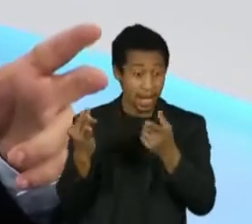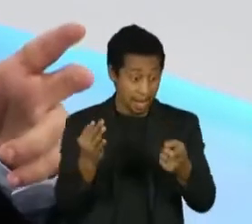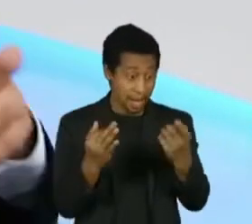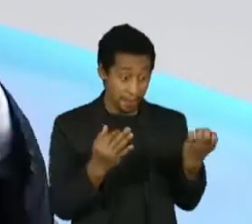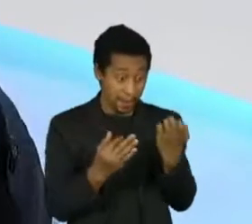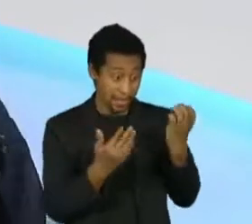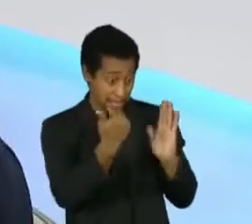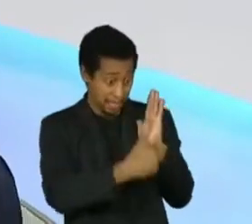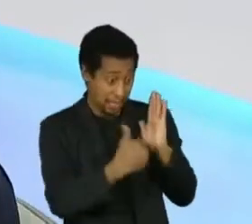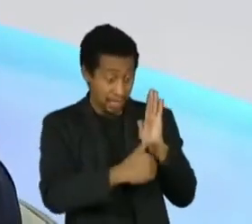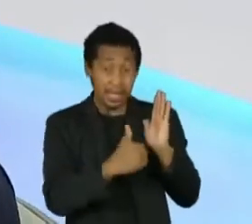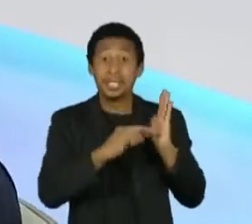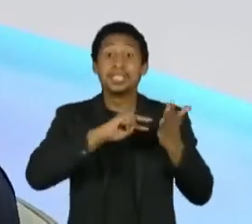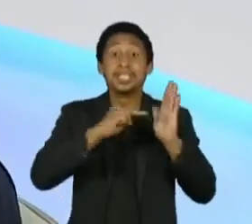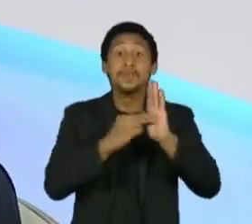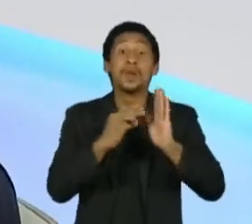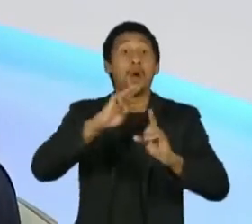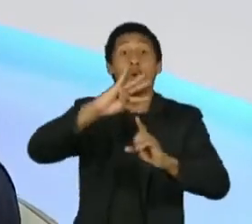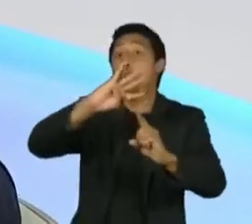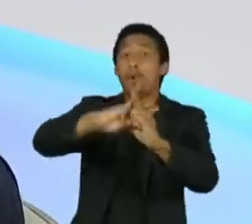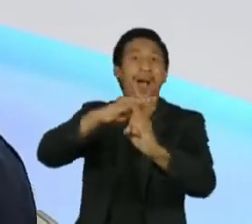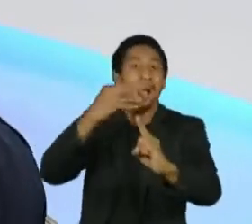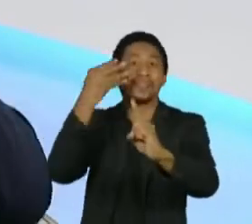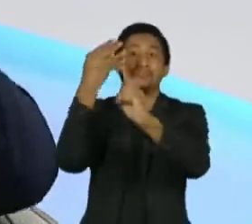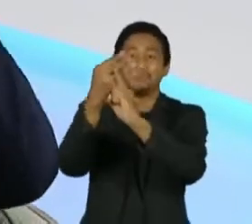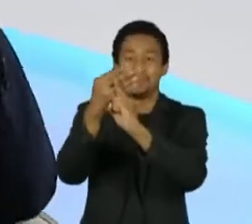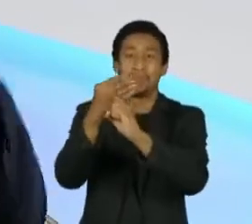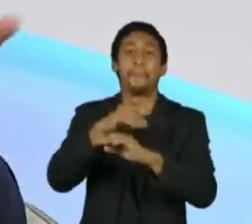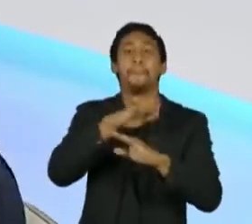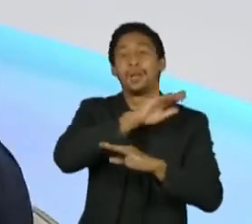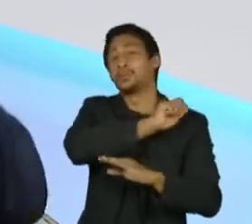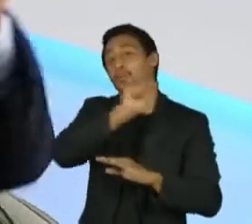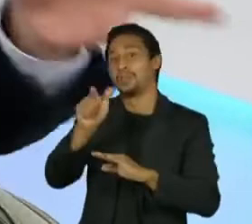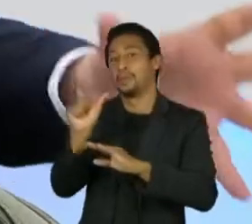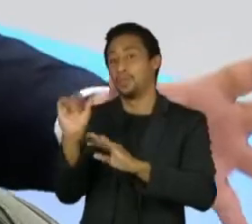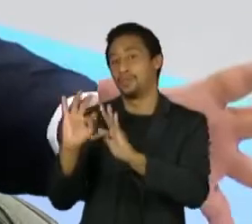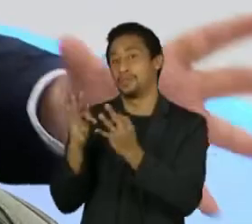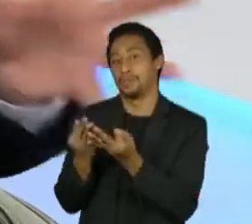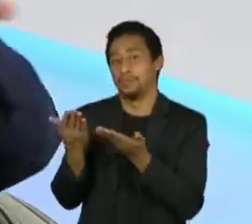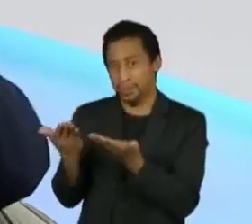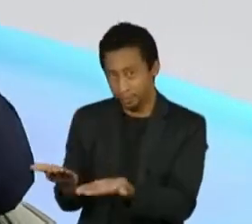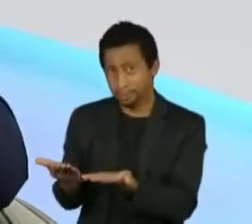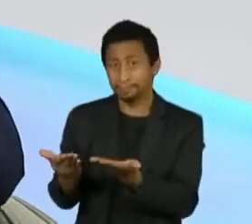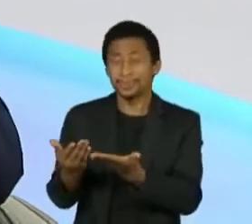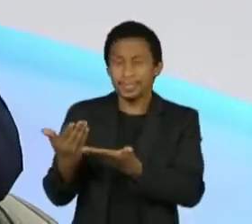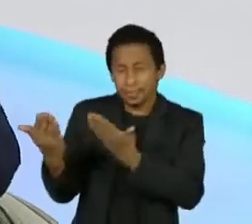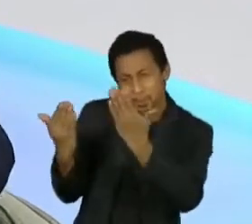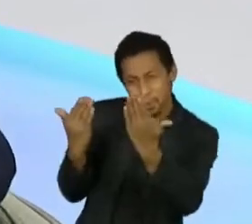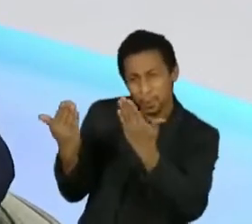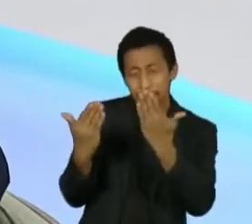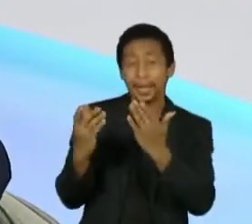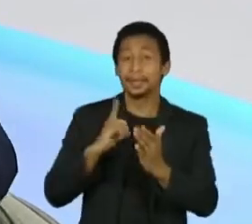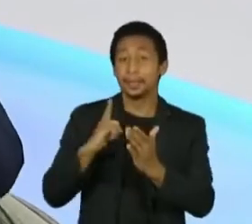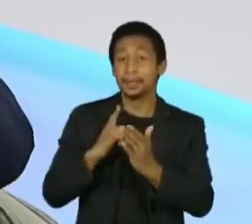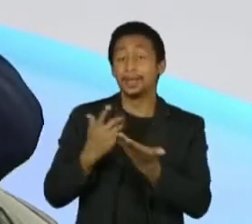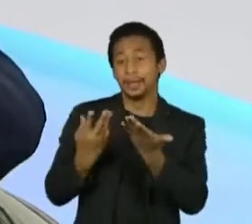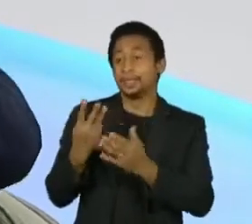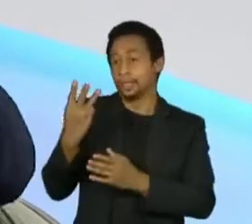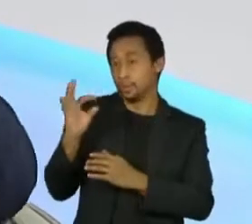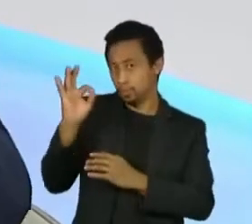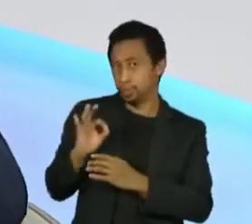está sendo capturado. O pouco de espaço que sobra, você tem 93% de gasto obrigatório, 7